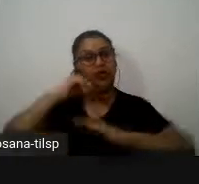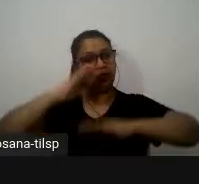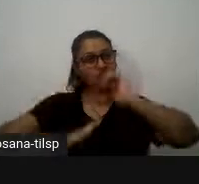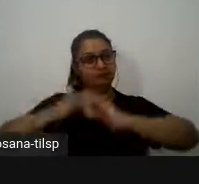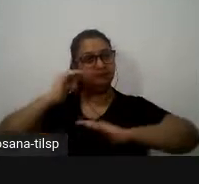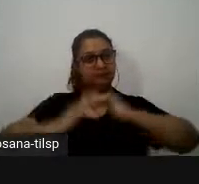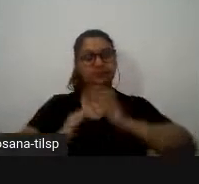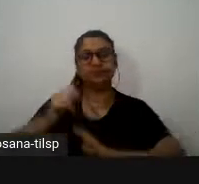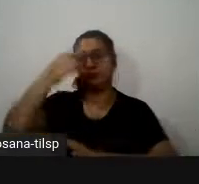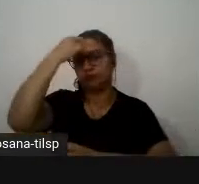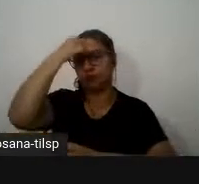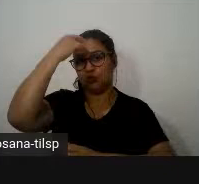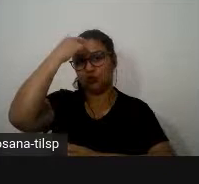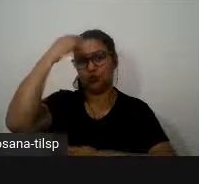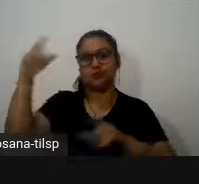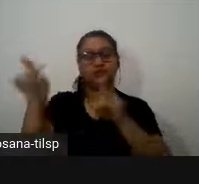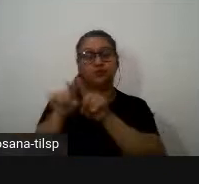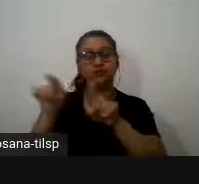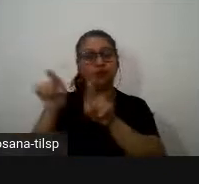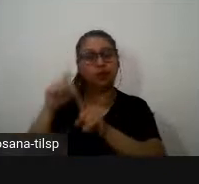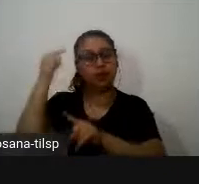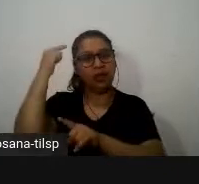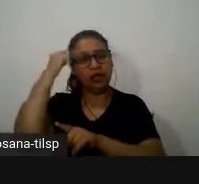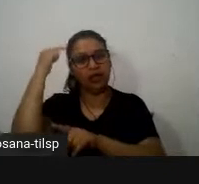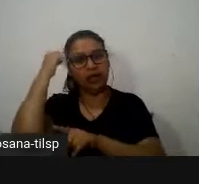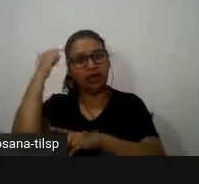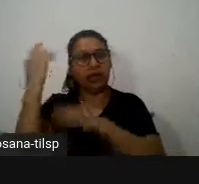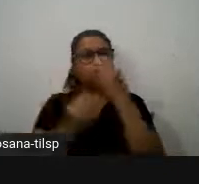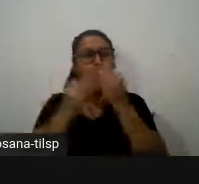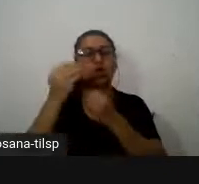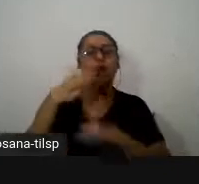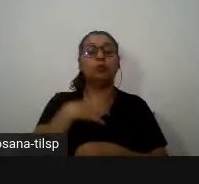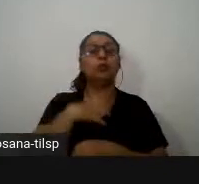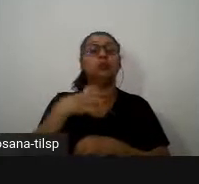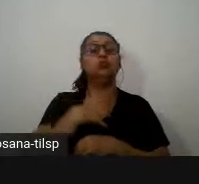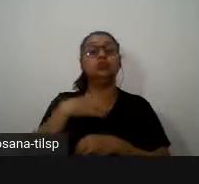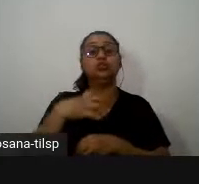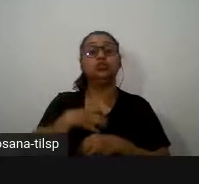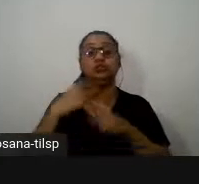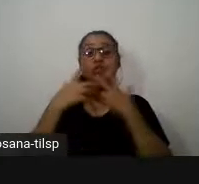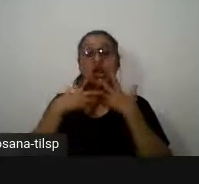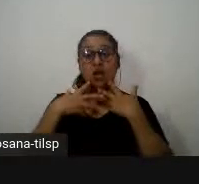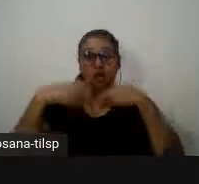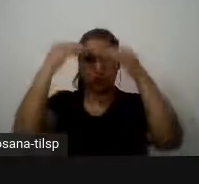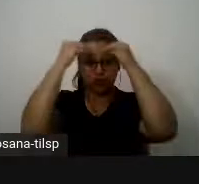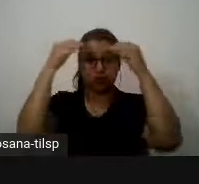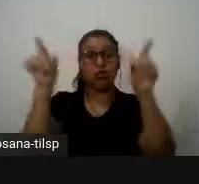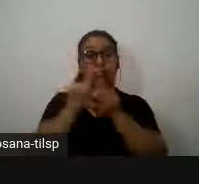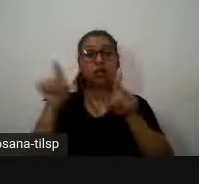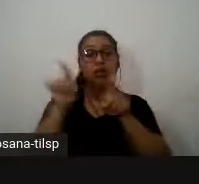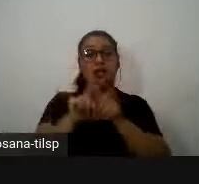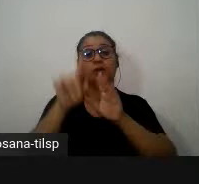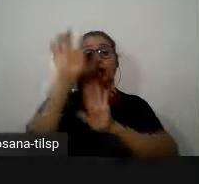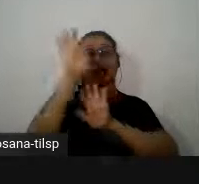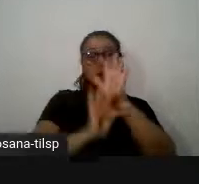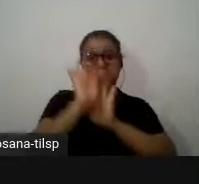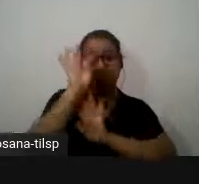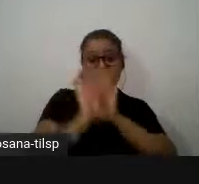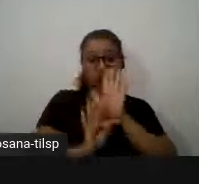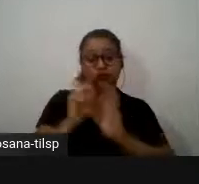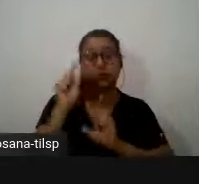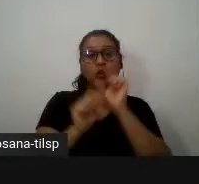conhecimento é compreender de que modo a caracterização linguística e textual dos genes textuais